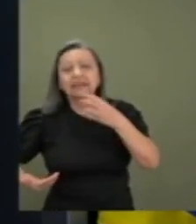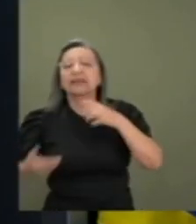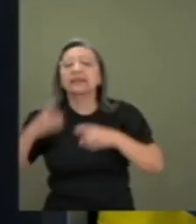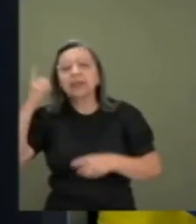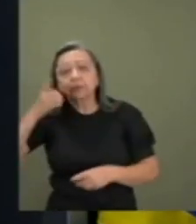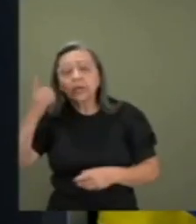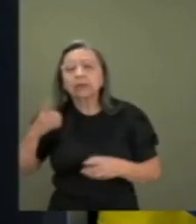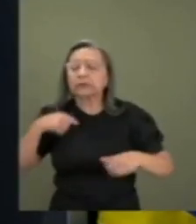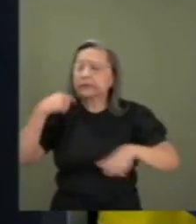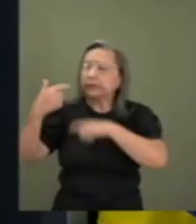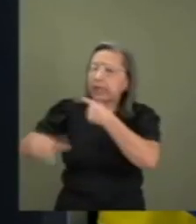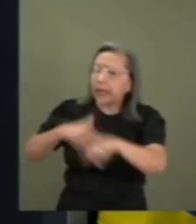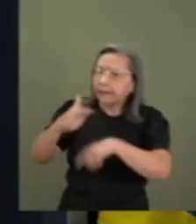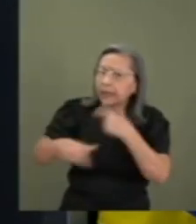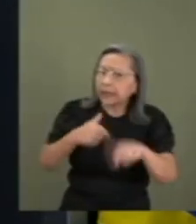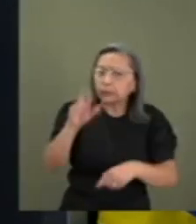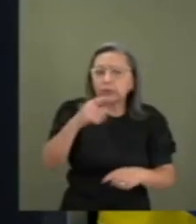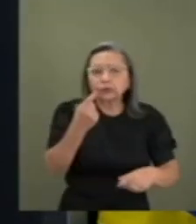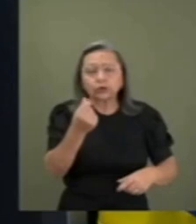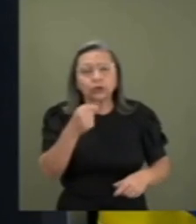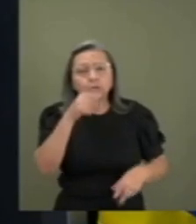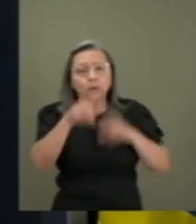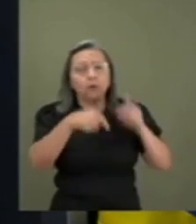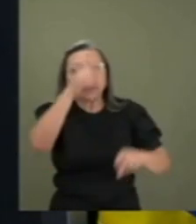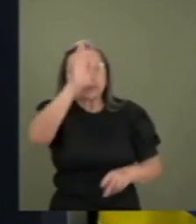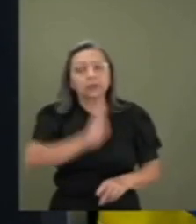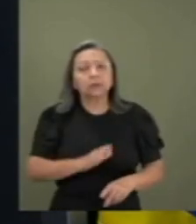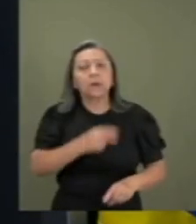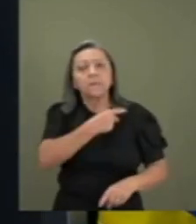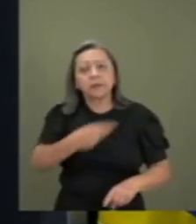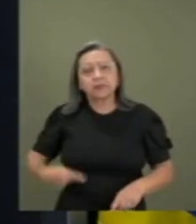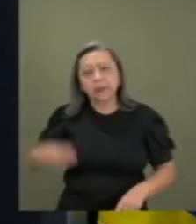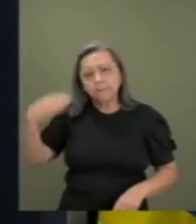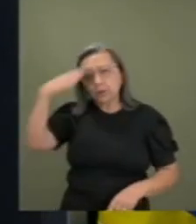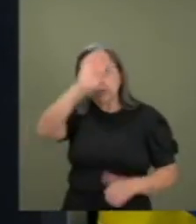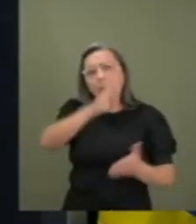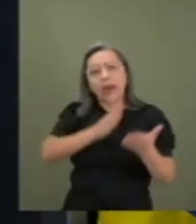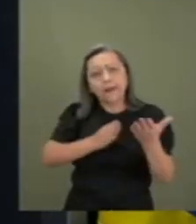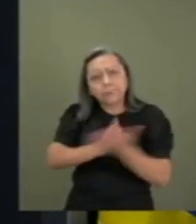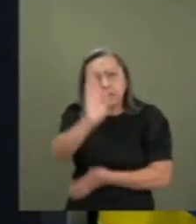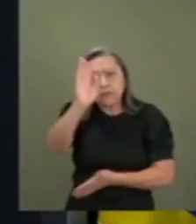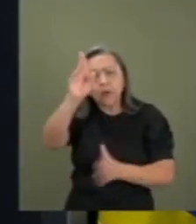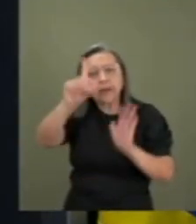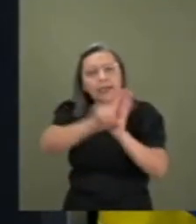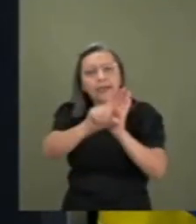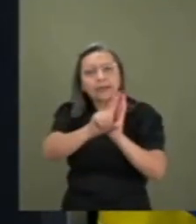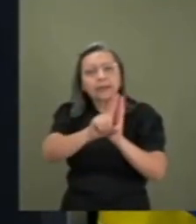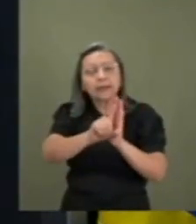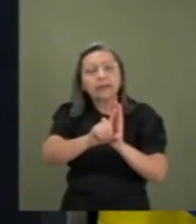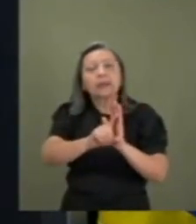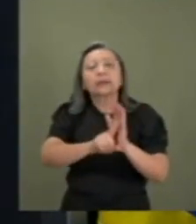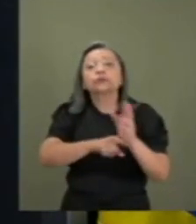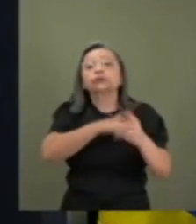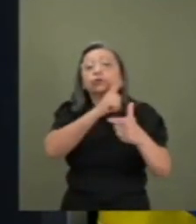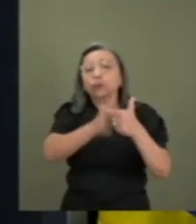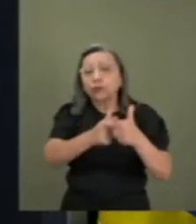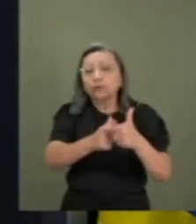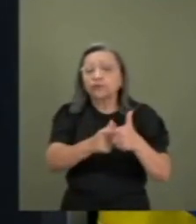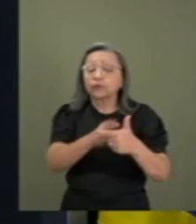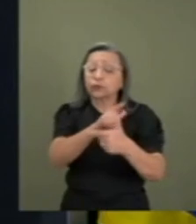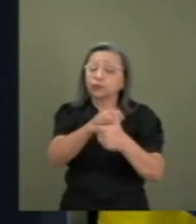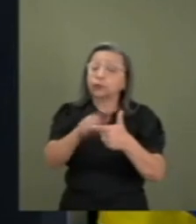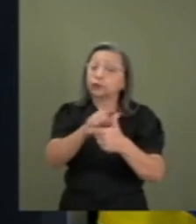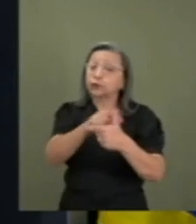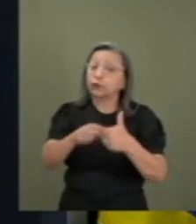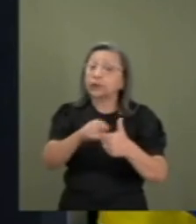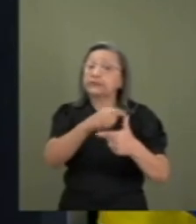brasileiro, o presidente sanciona a lei, Bolsonaro, de novo, dois presidentes de correntes ideológicas distintas